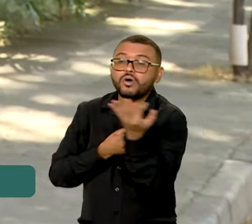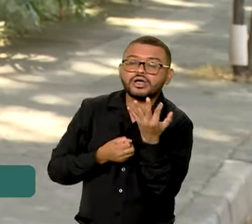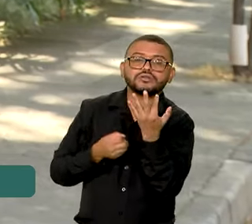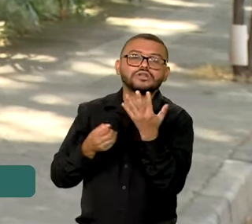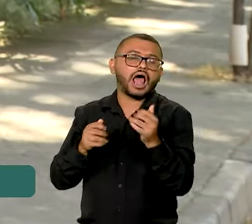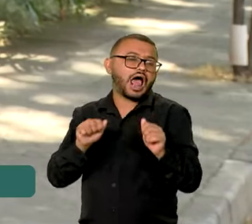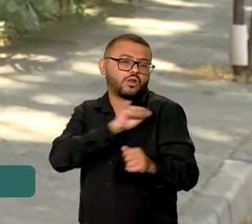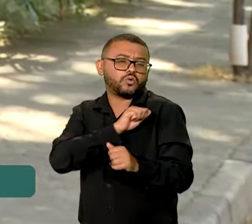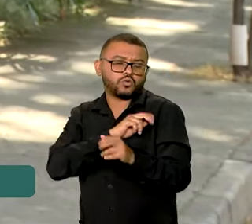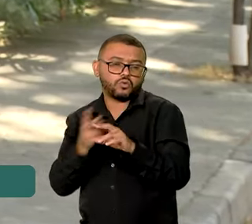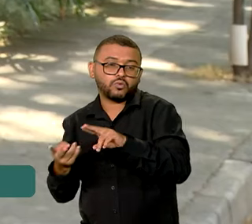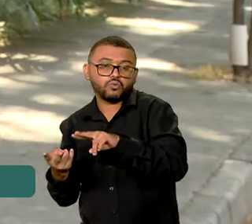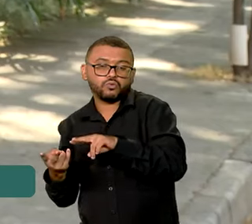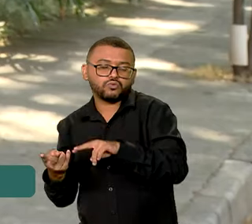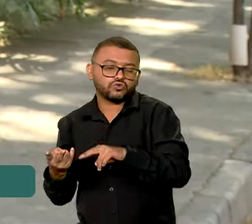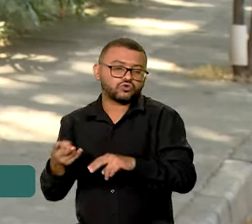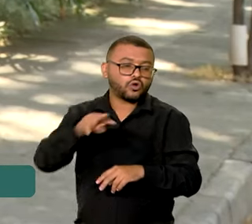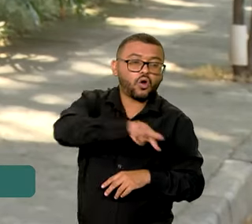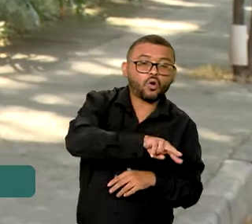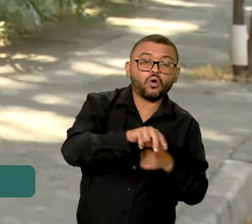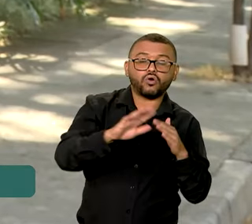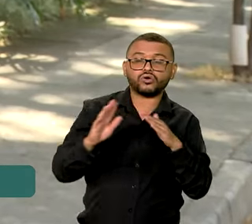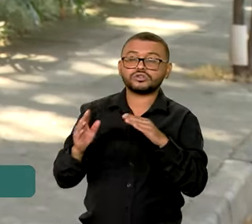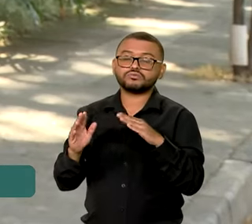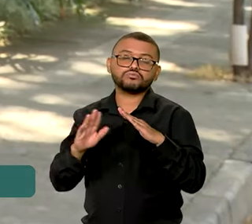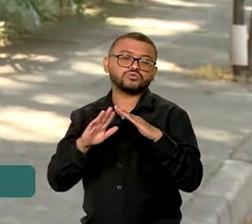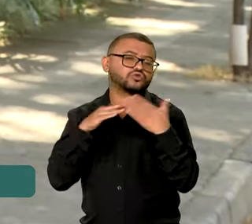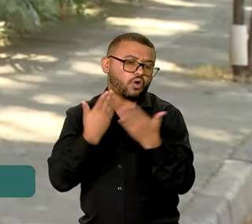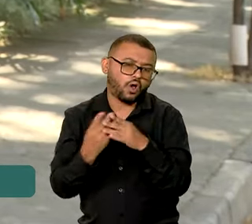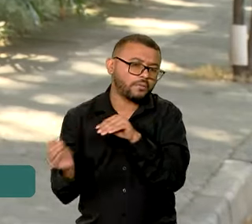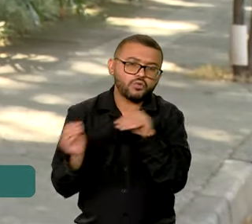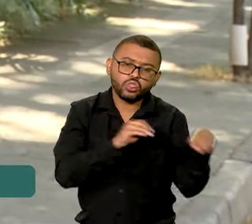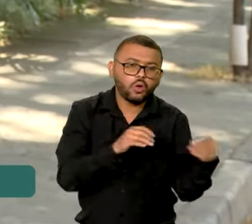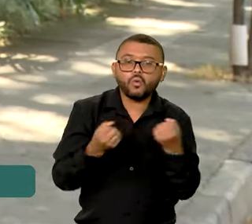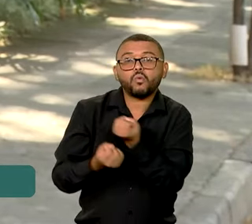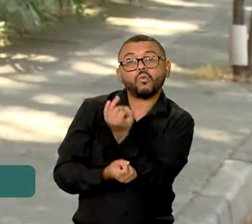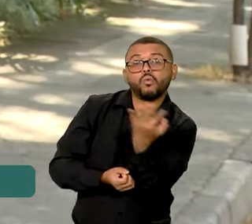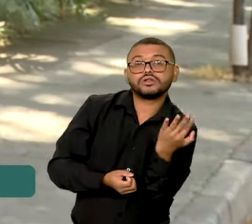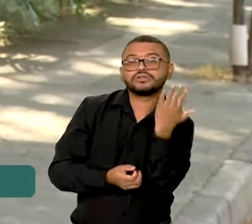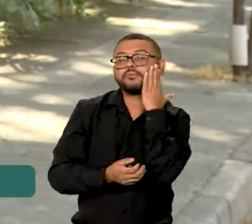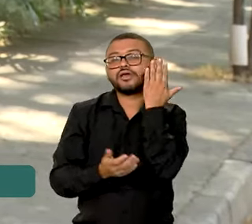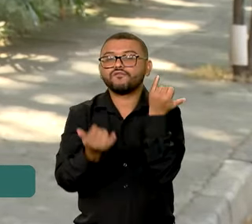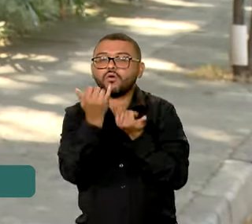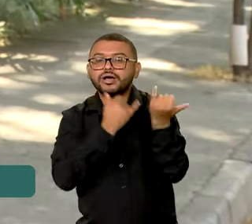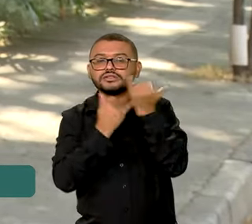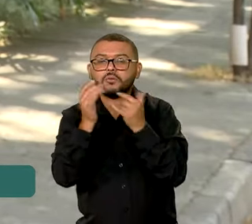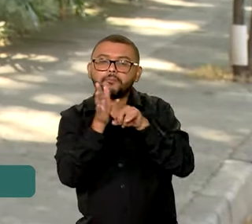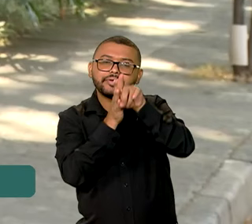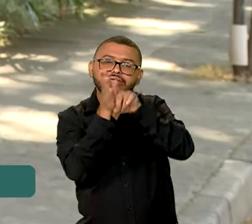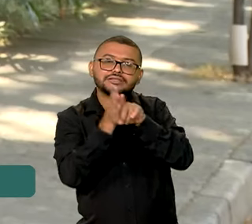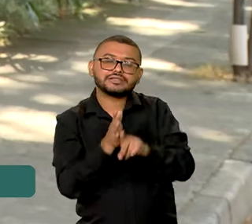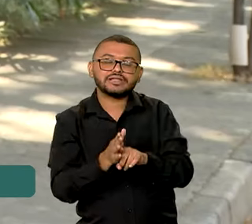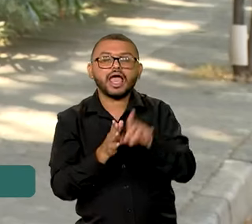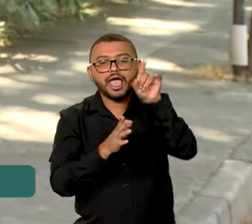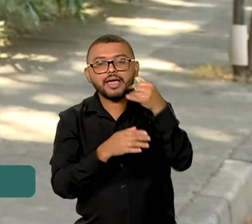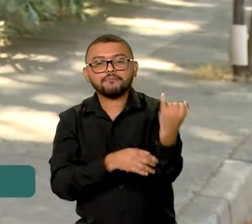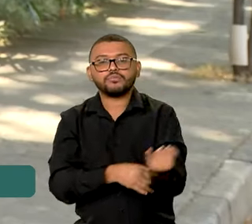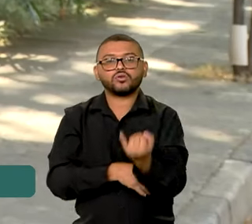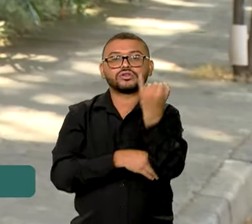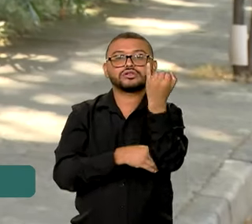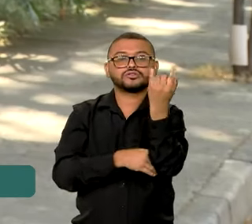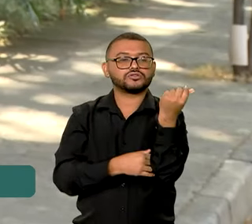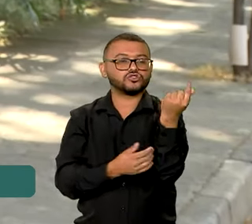transferidos também. Todas essas informações relativas ao Censo servem de base para o